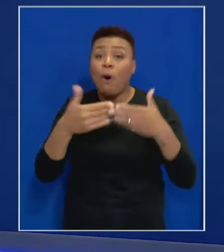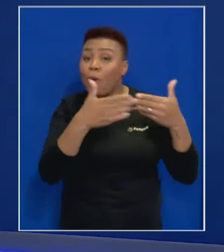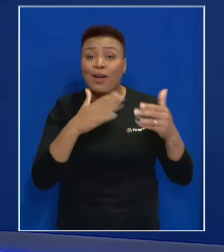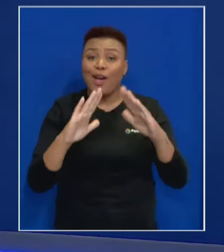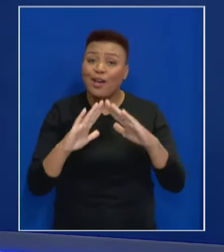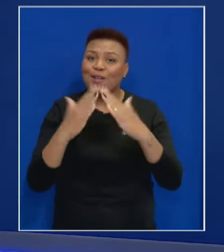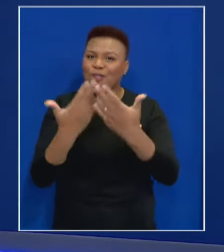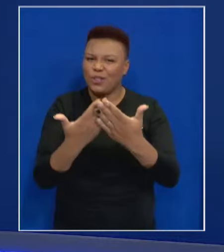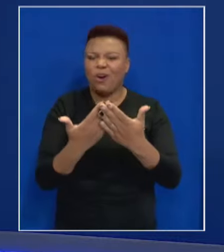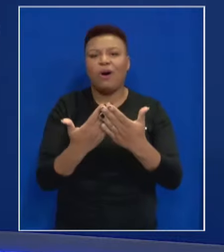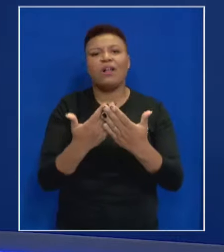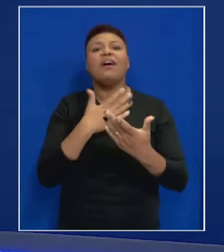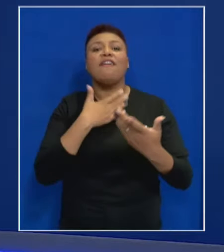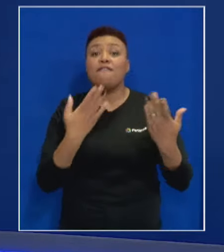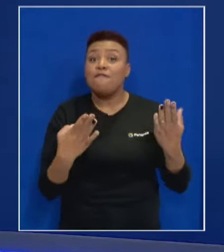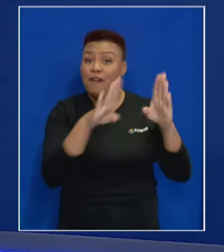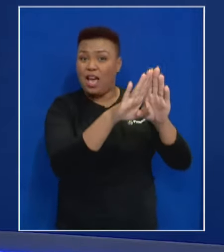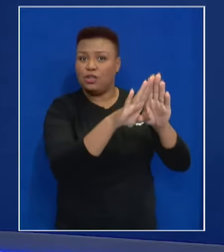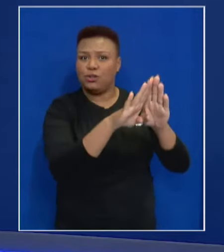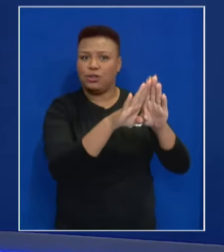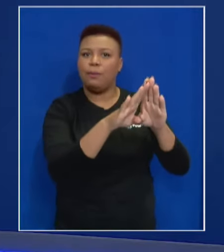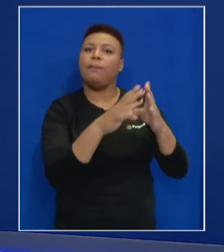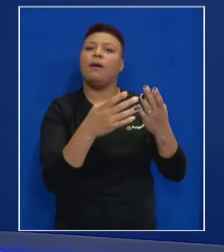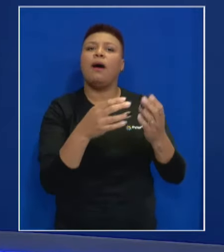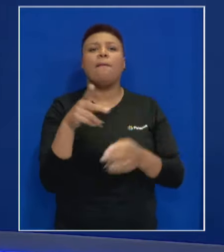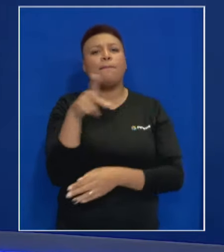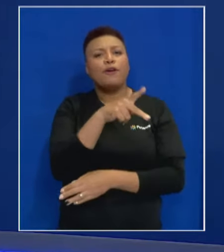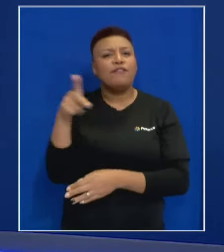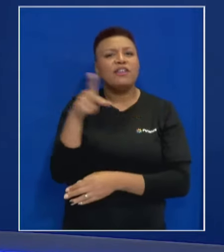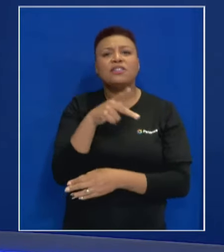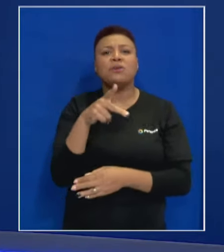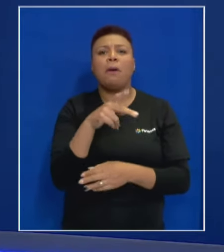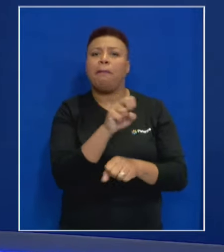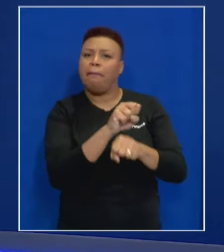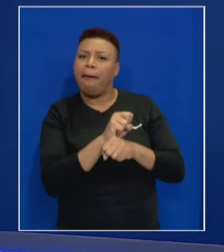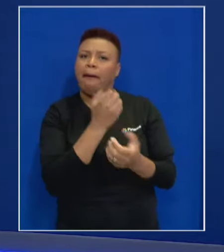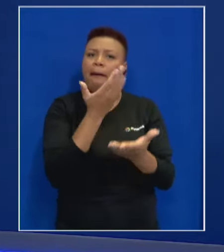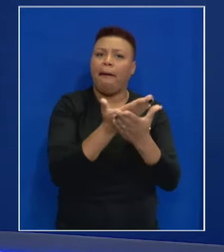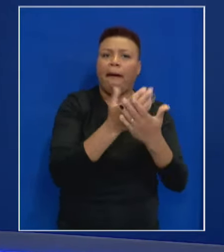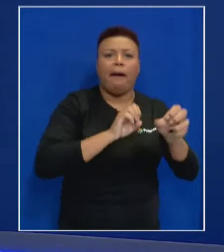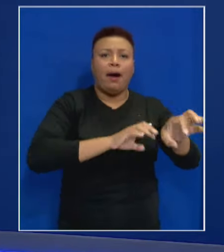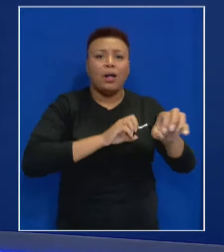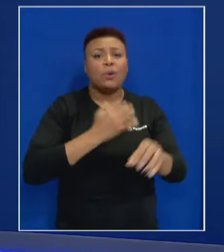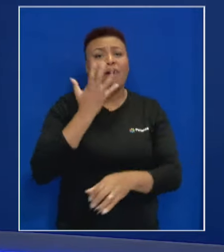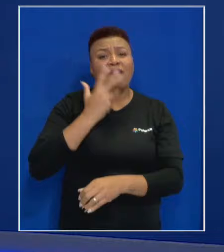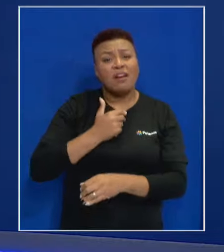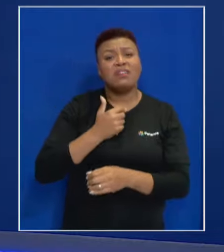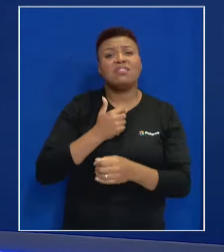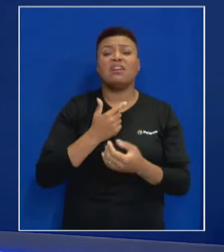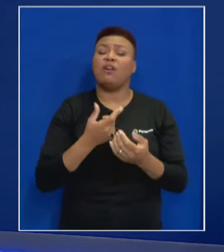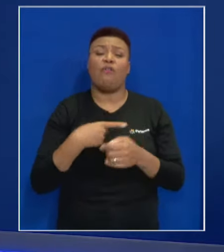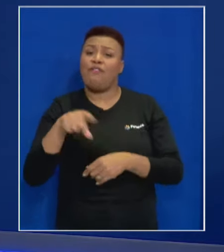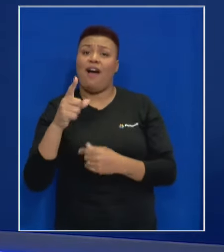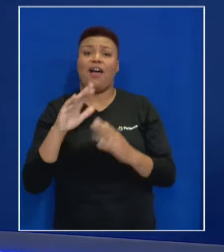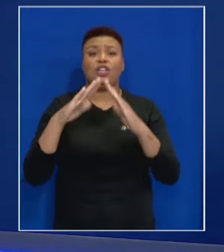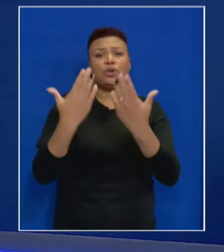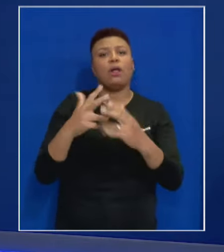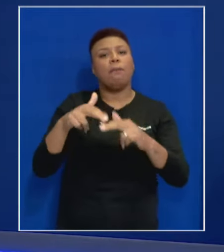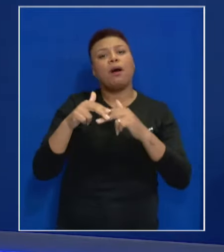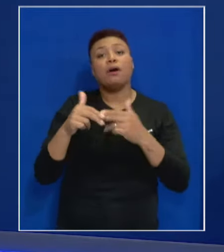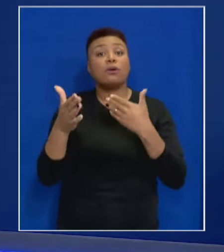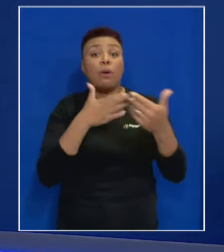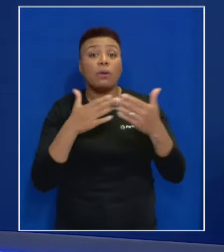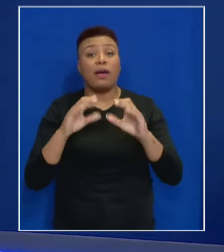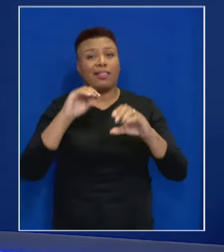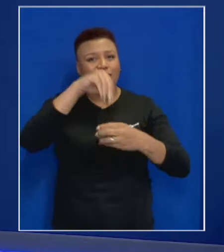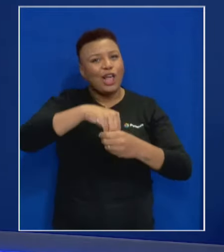escola venha a fechar as portas, professores deixem de dar aula, crianças deixem de à escola, porque houve em qualquer